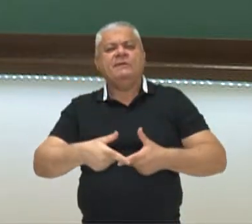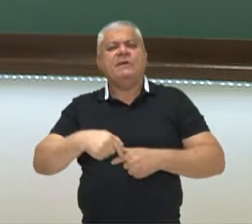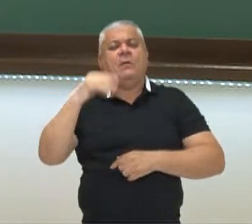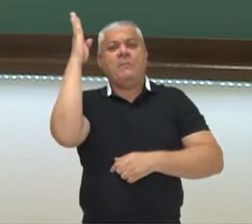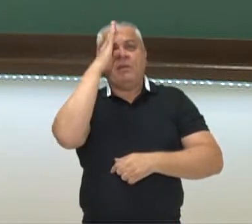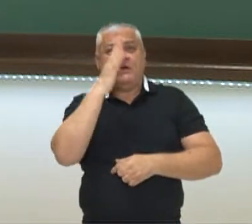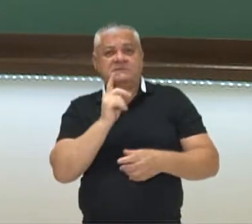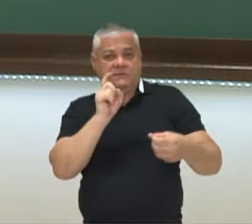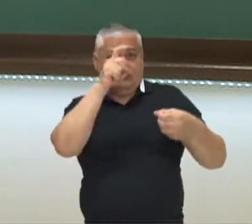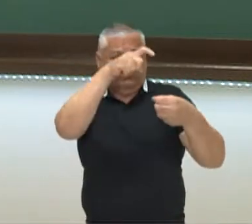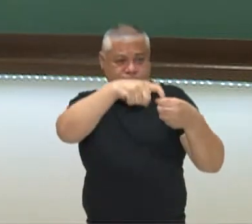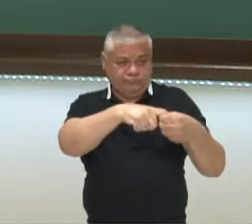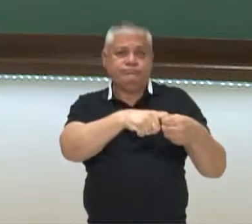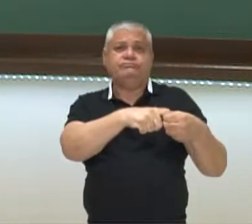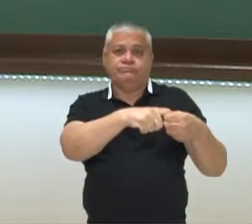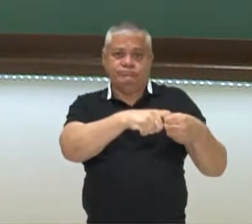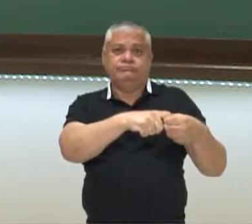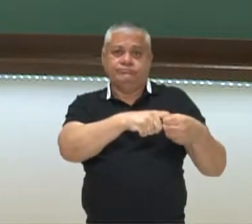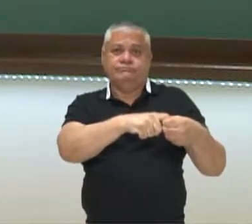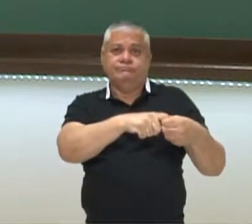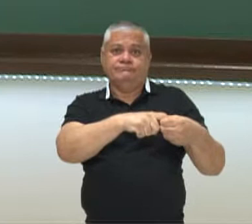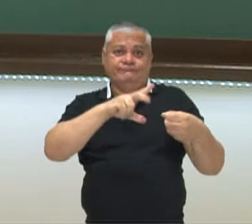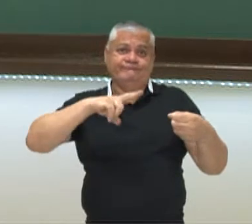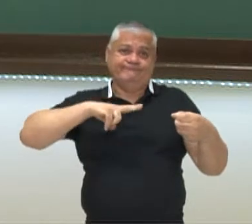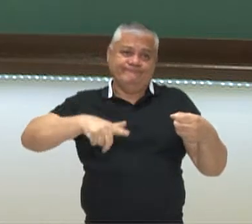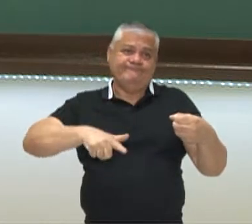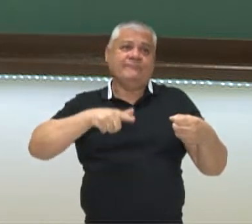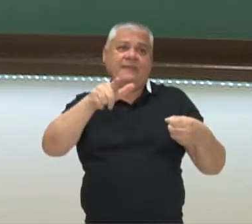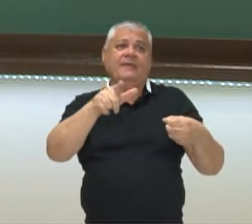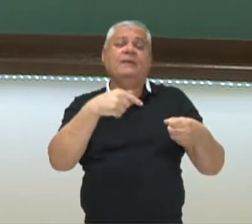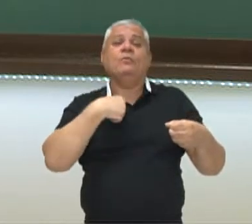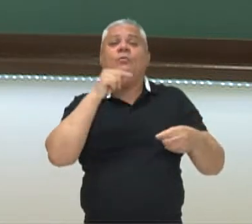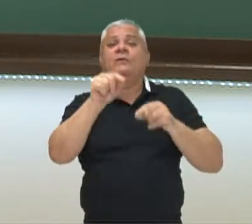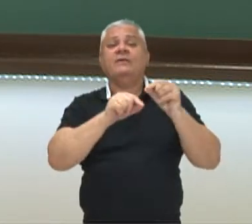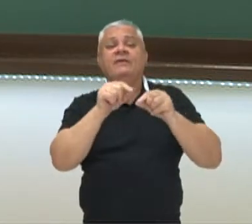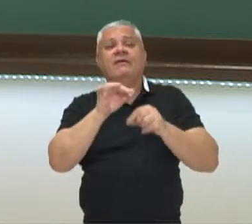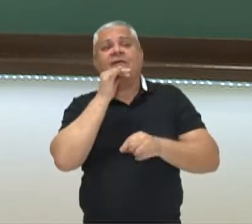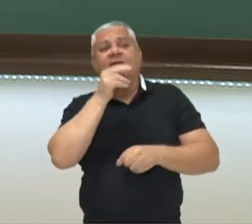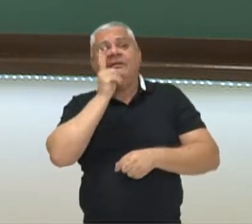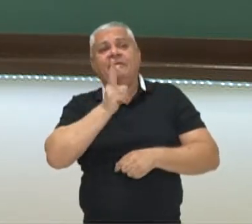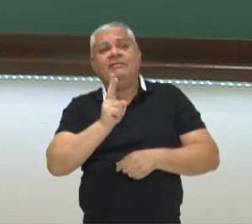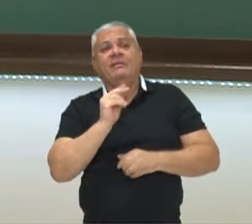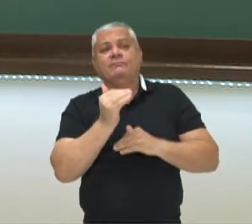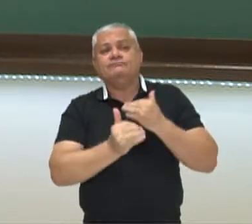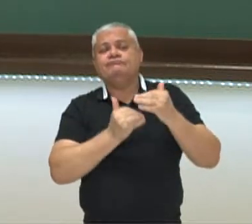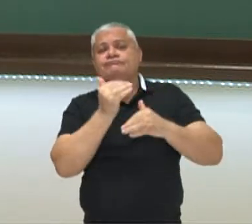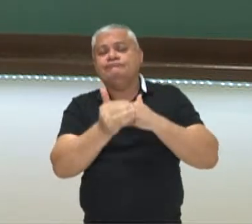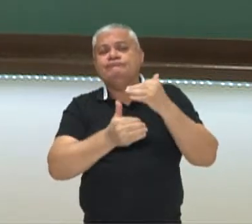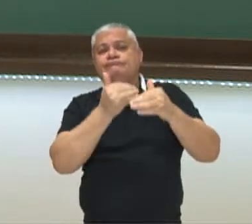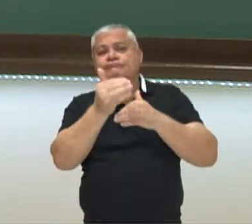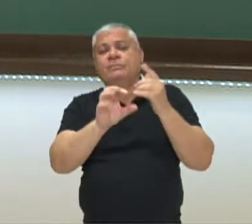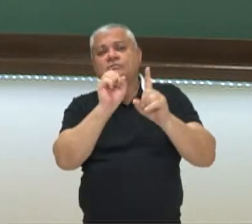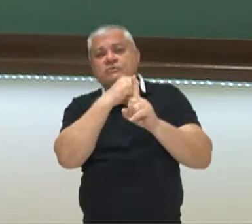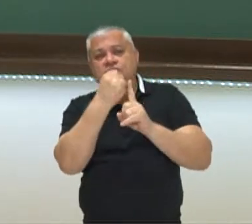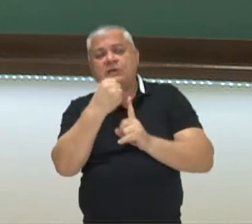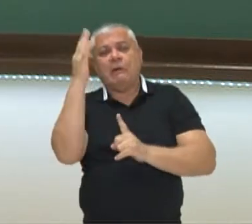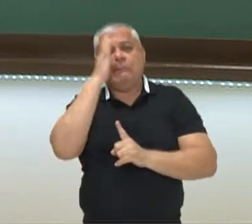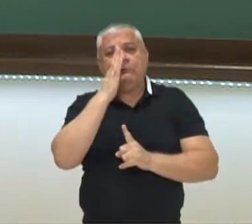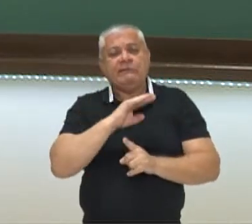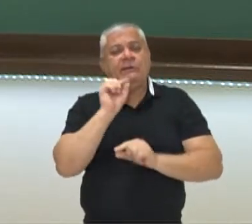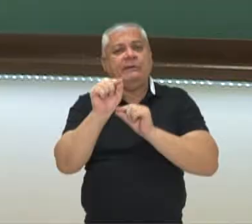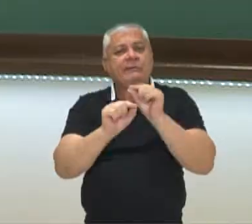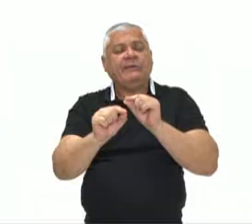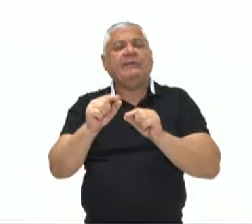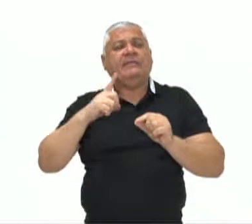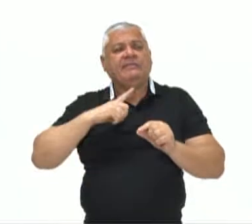ele reproduziu, que foi principalmente a ideia do estamento burocrático patrimonial, que